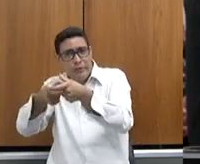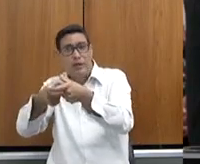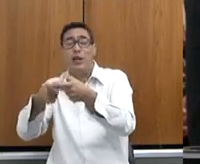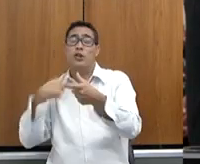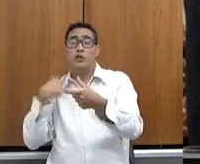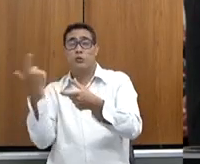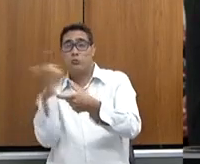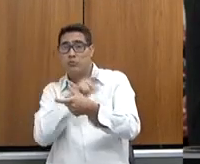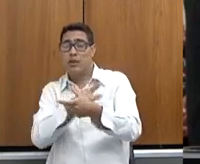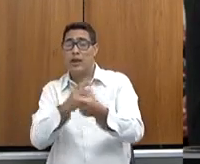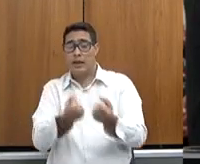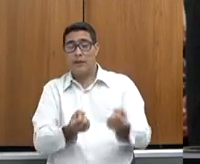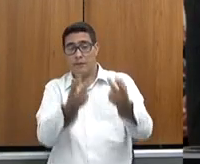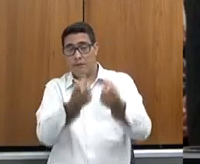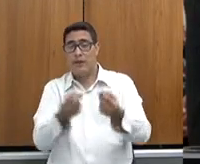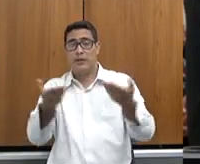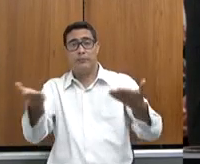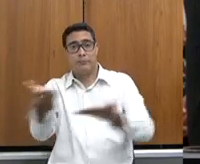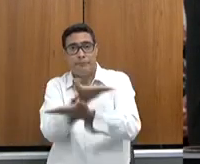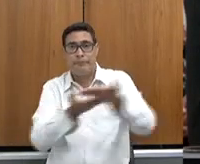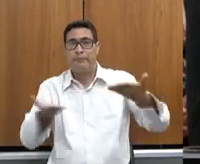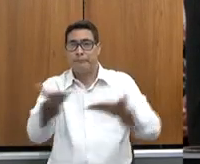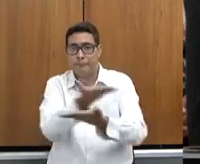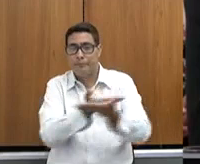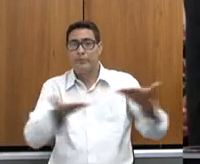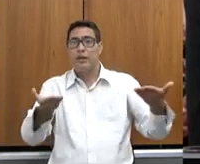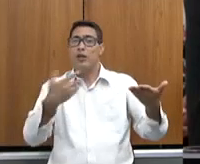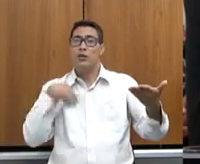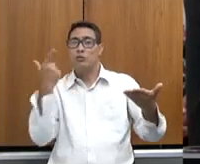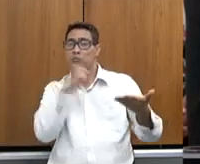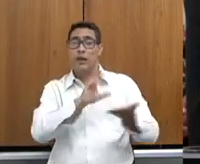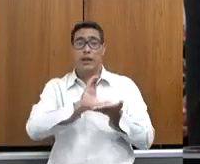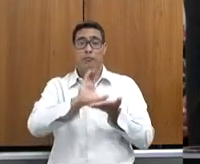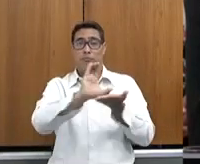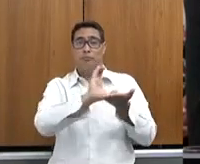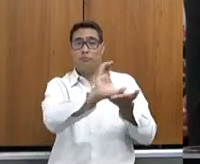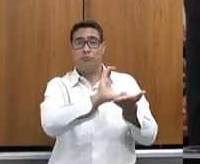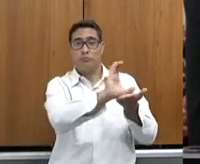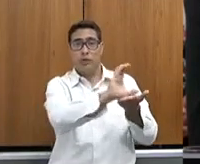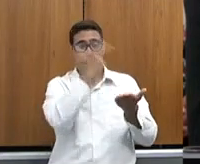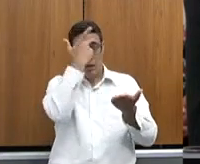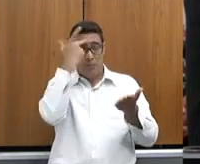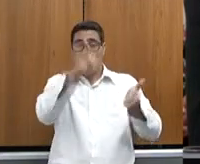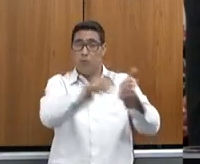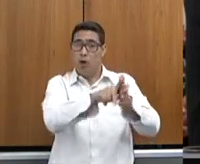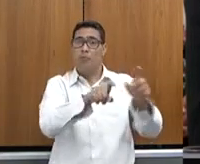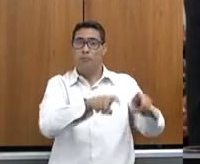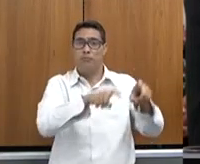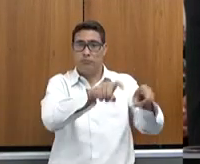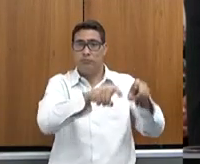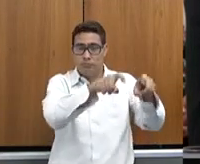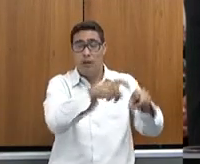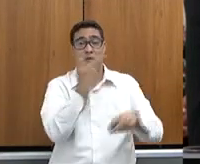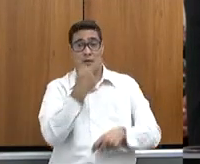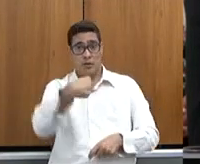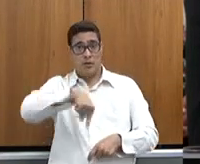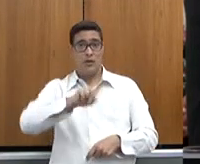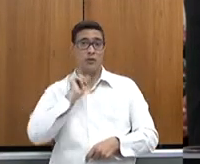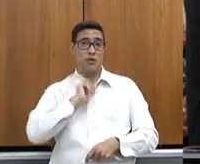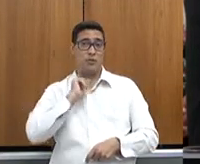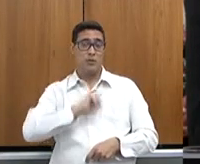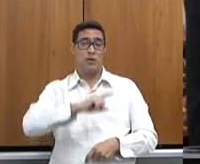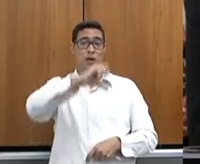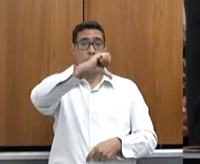casada, o que garante renda, garante a permanência desse pessoal no campo. Ainda mais falando de Minas Gerais, um Estado que tem